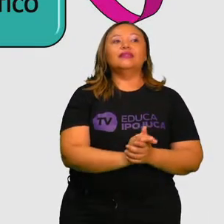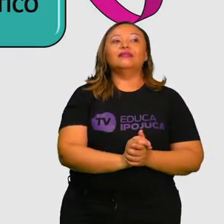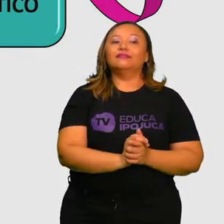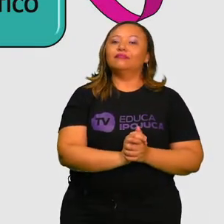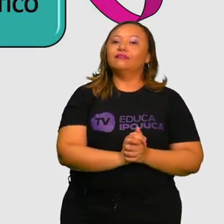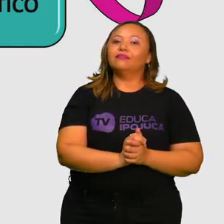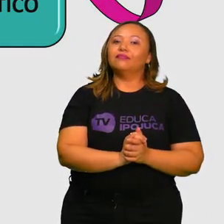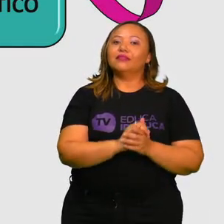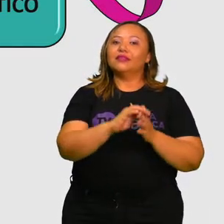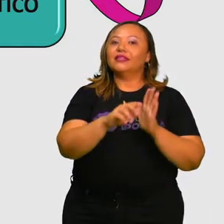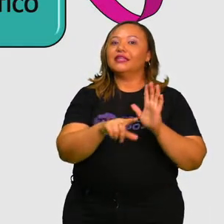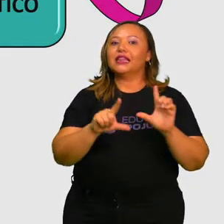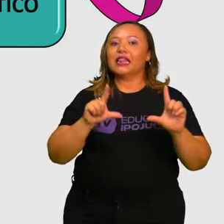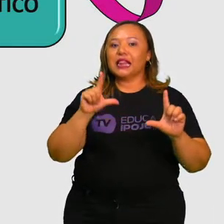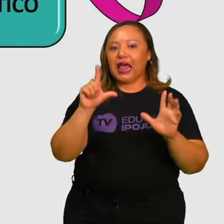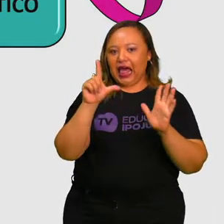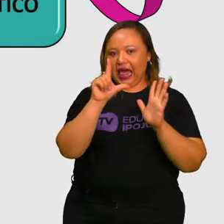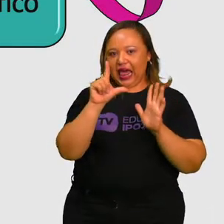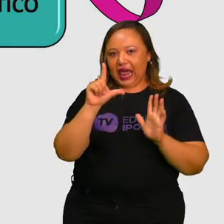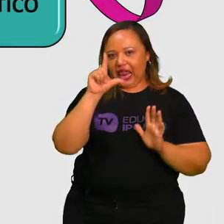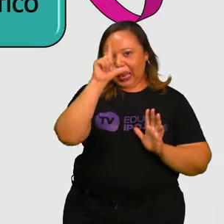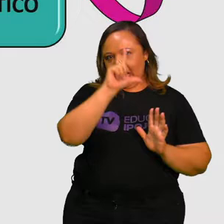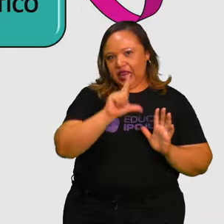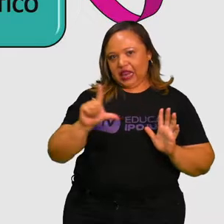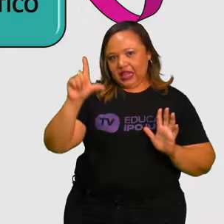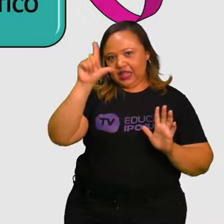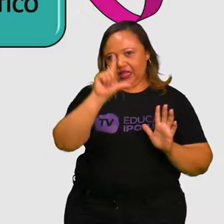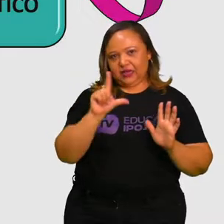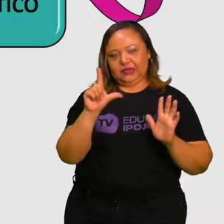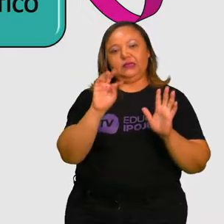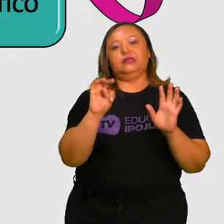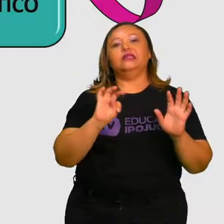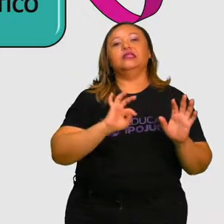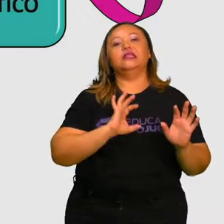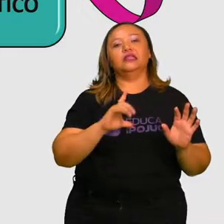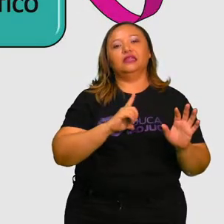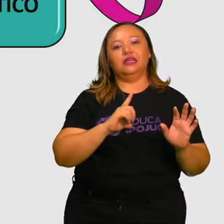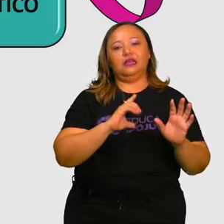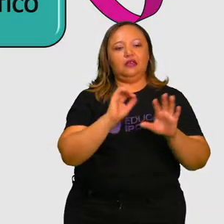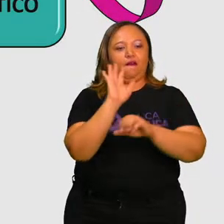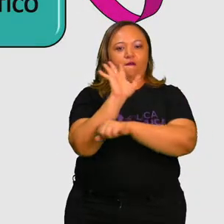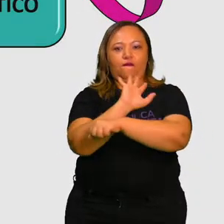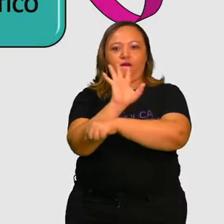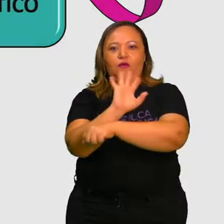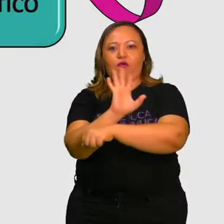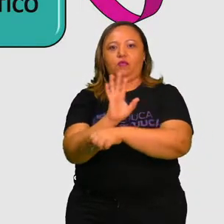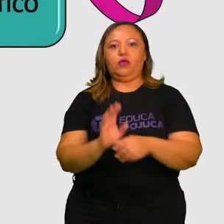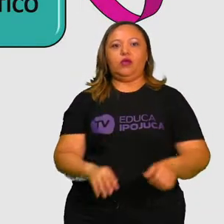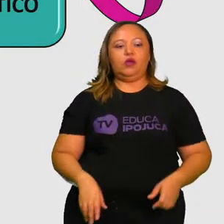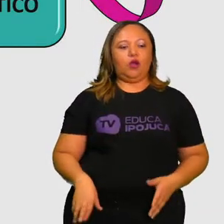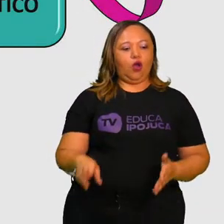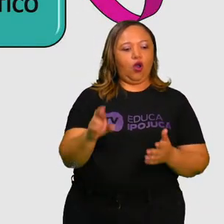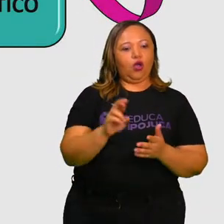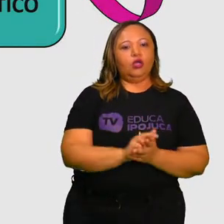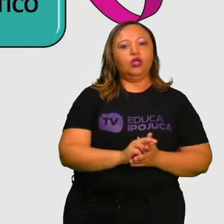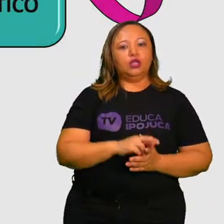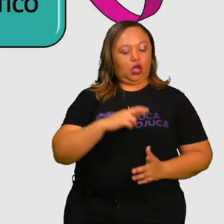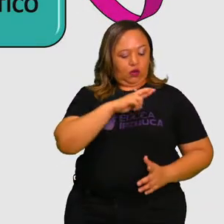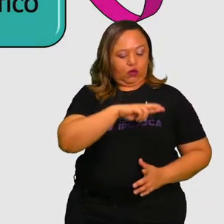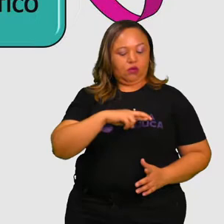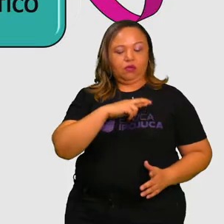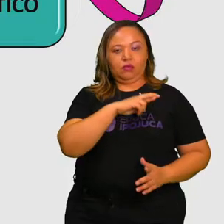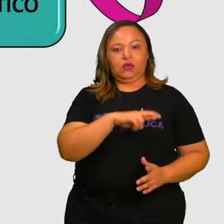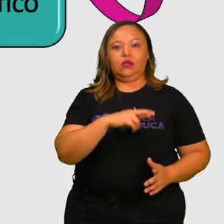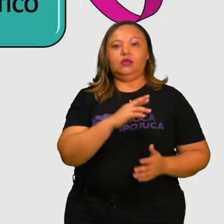tem séries de TV, filmes, romances. No campo de atuação jornalístico, nós